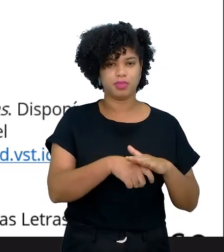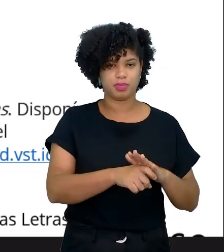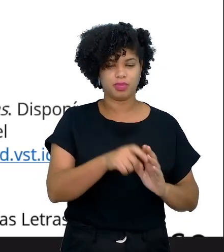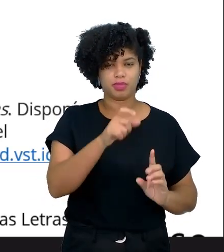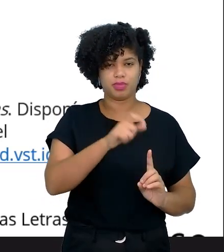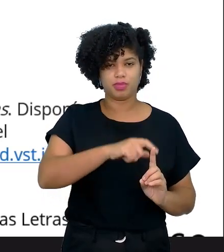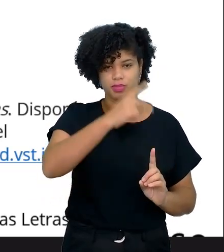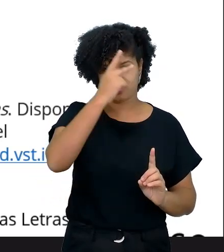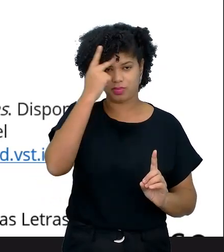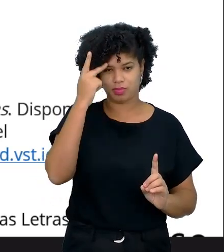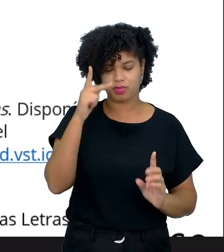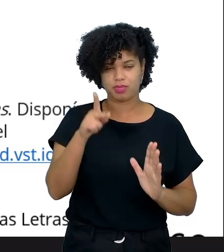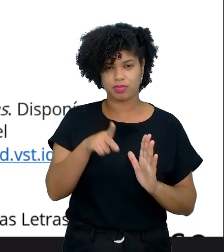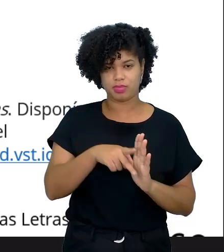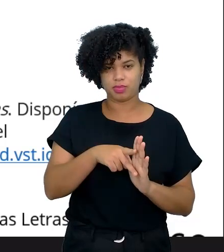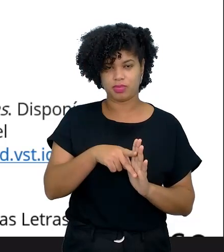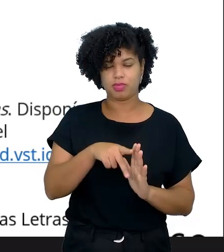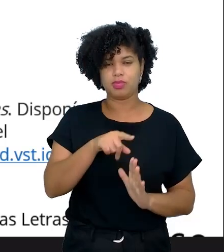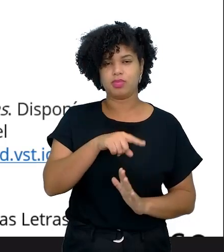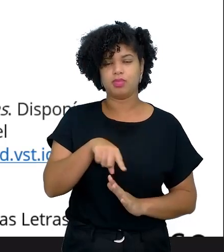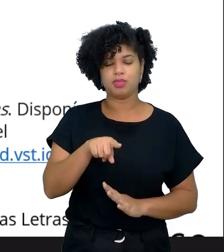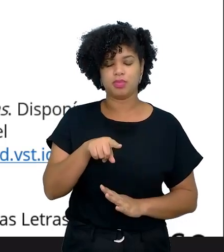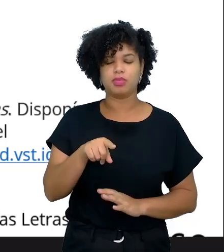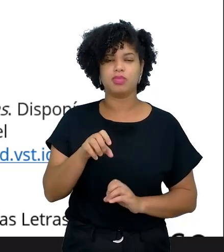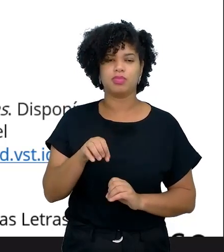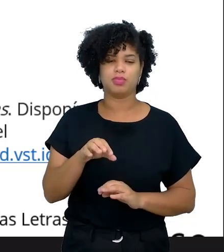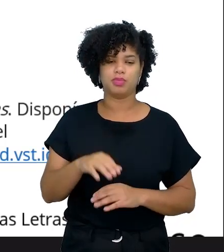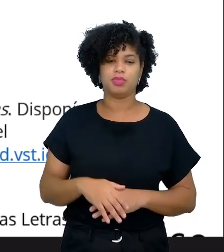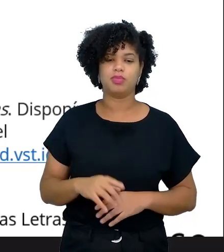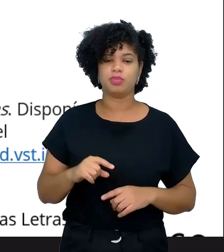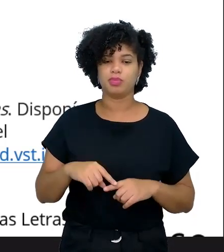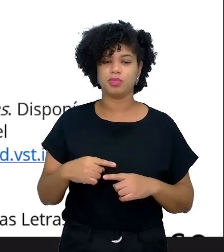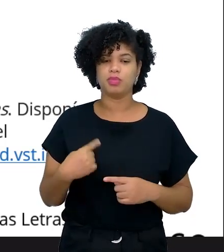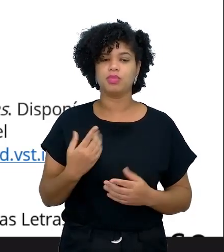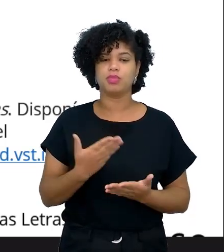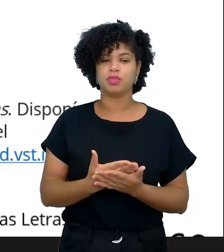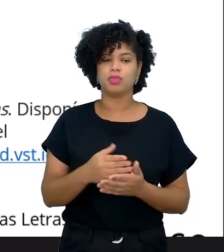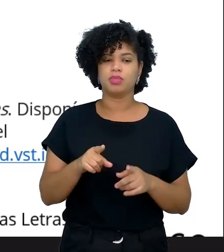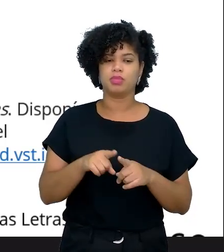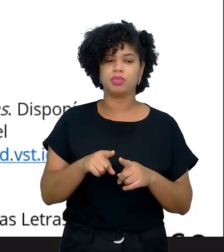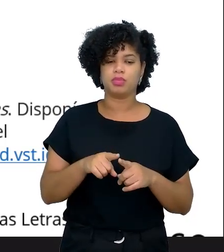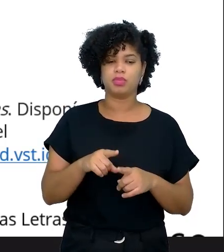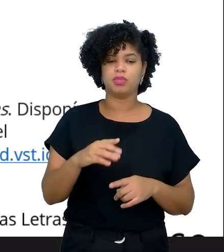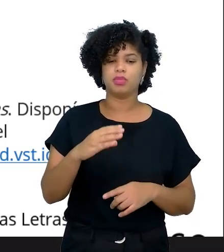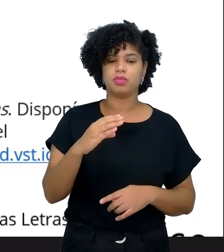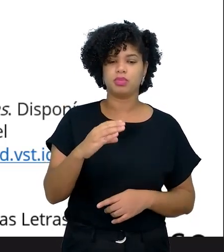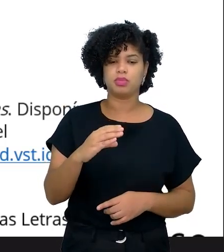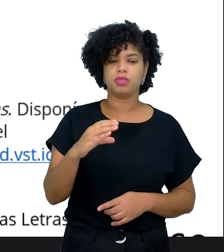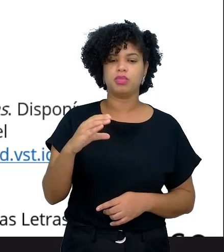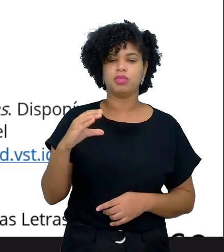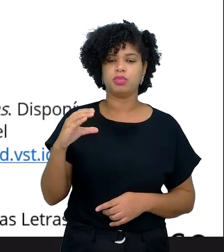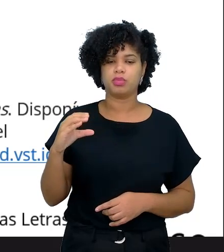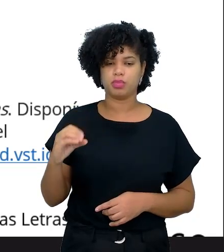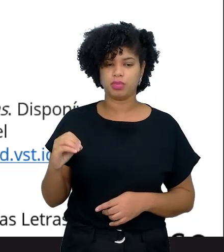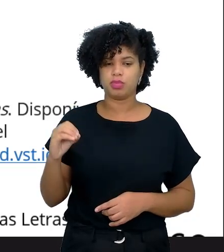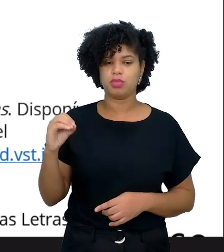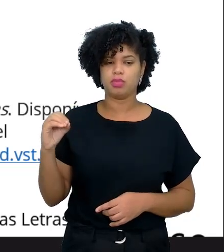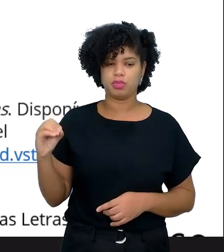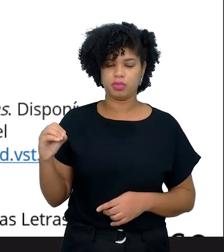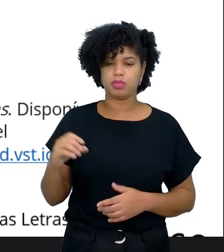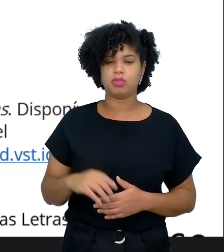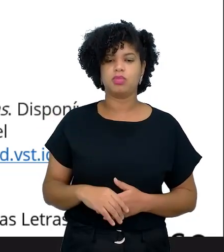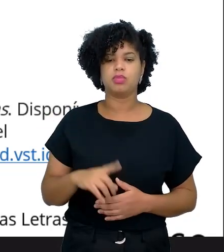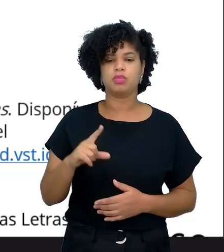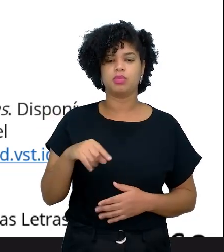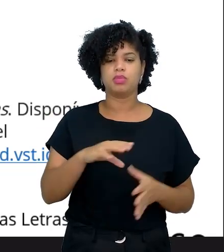educadores, a gente também estudou bastante a COC, que é o texto e a coerência, o texto e a construção